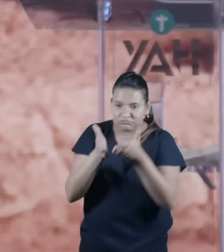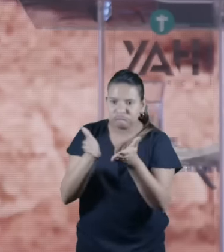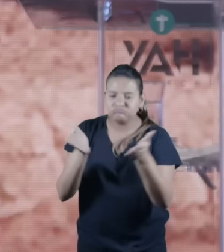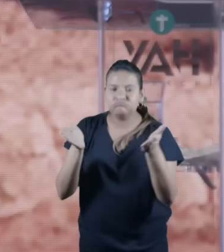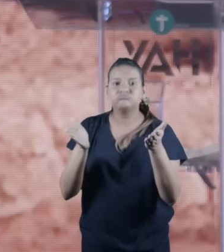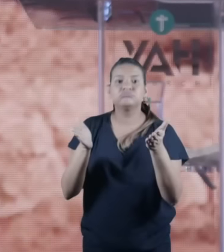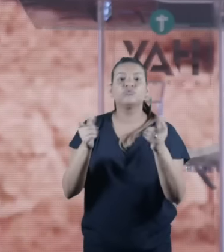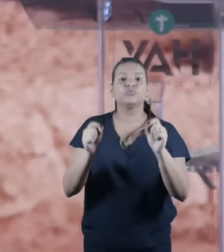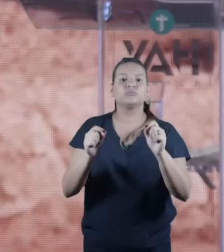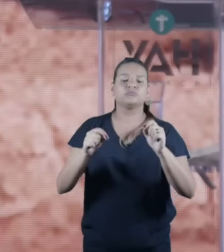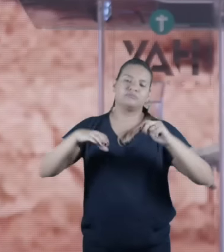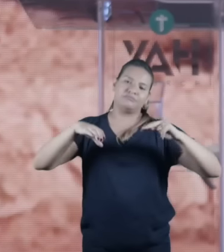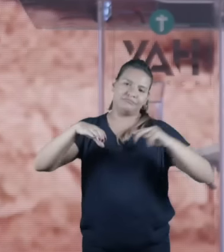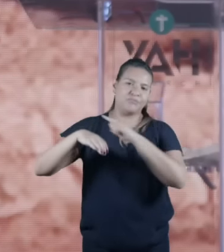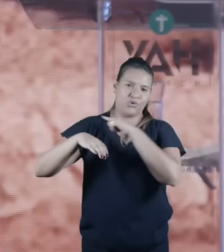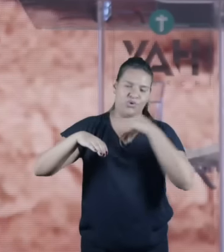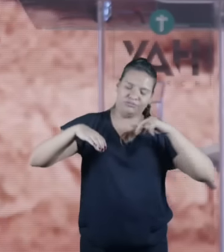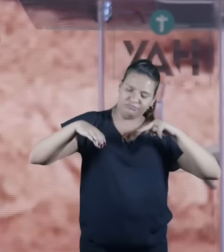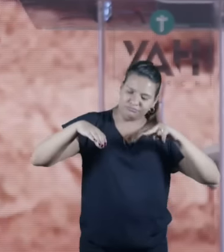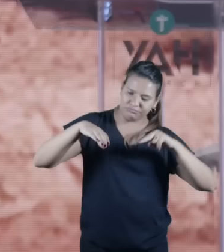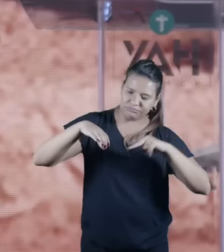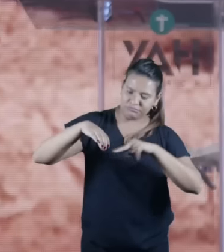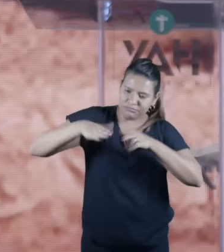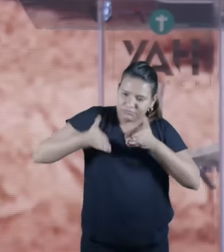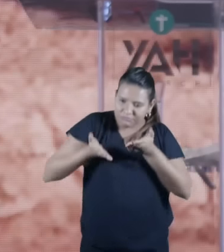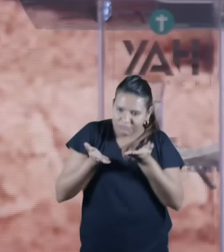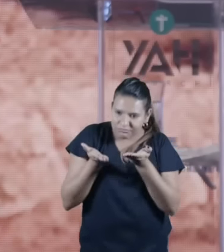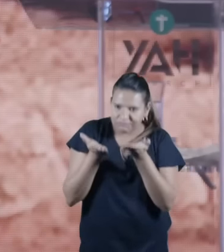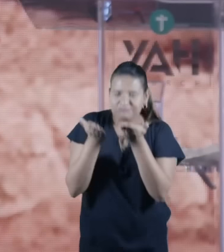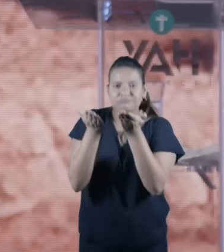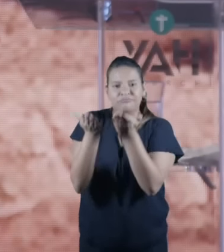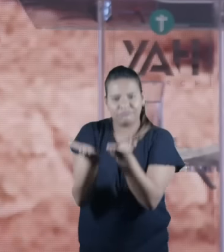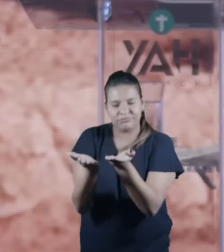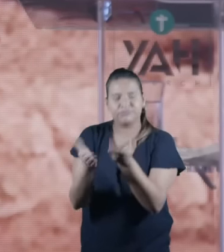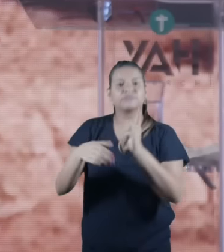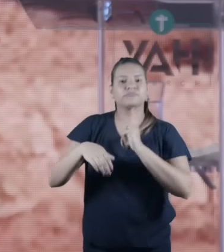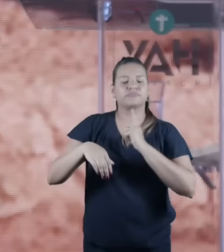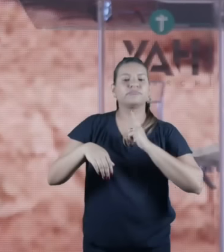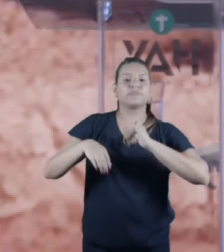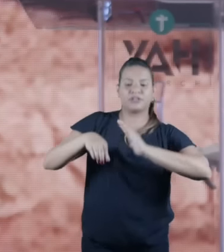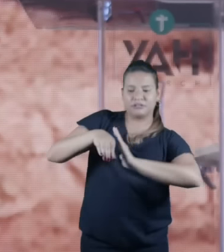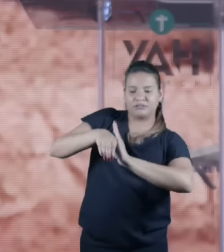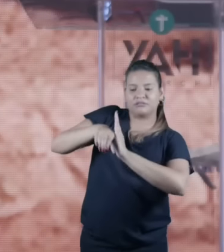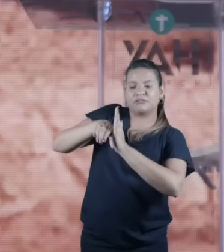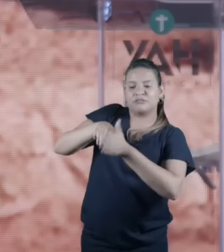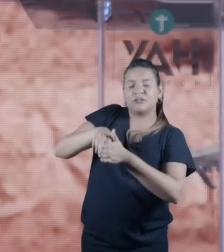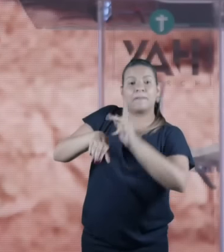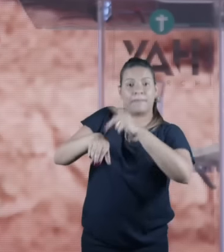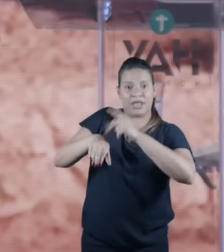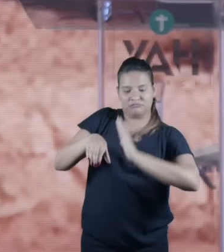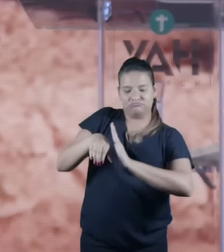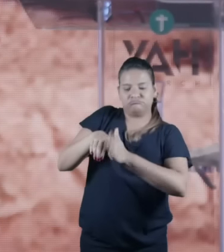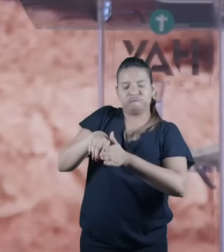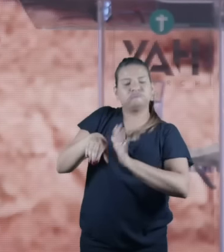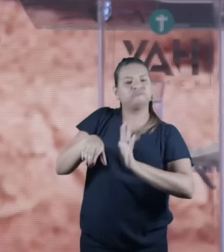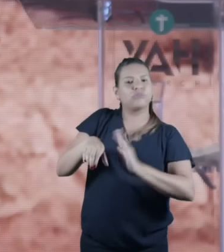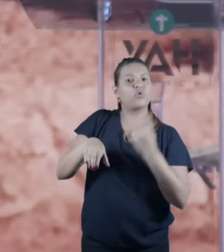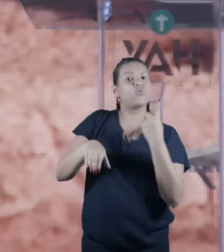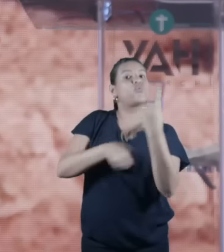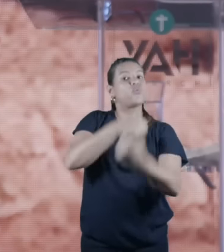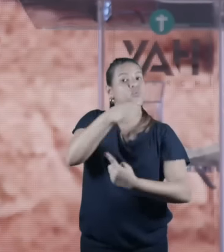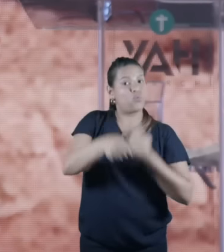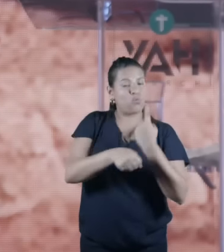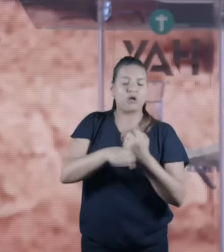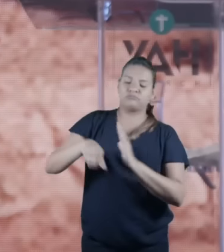pessoa dentro se fechava com uma pedra se deixava o corpo por um ano depois de um ano se